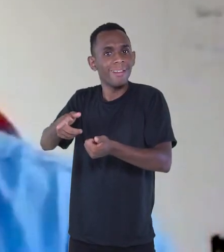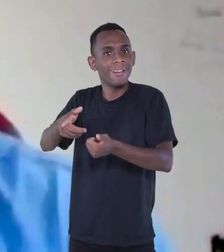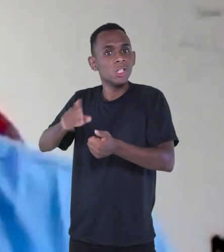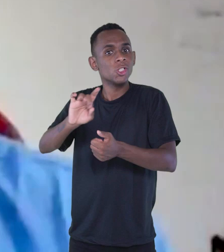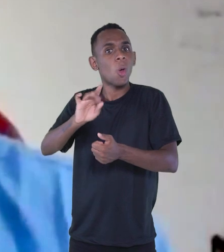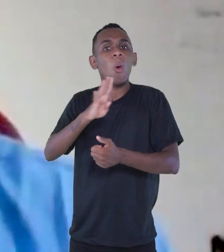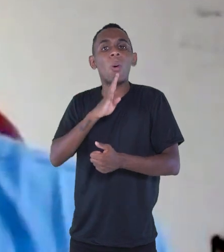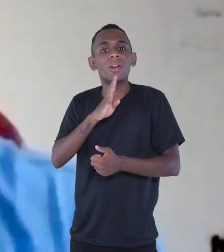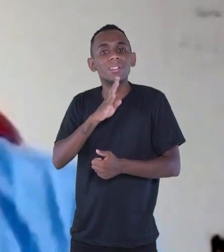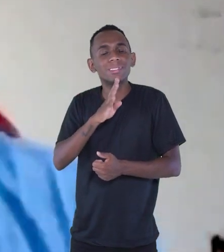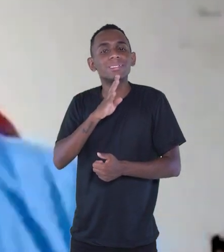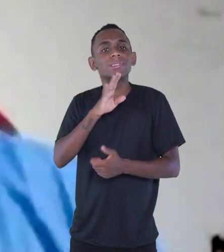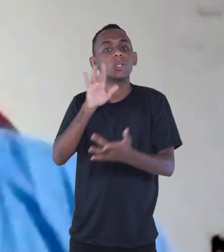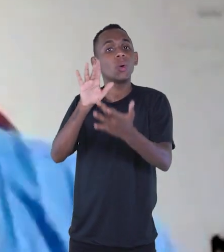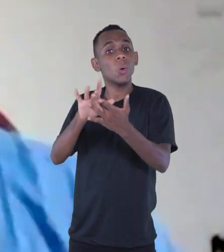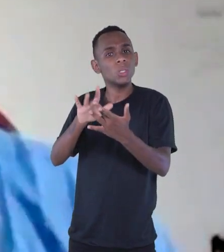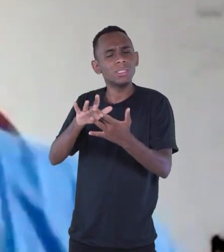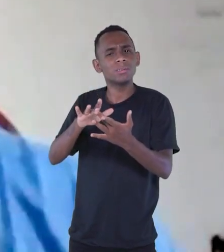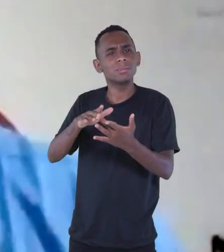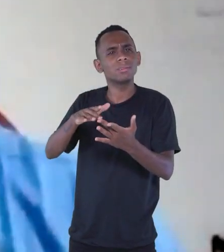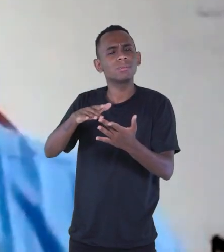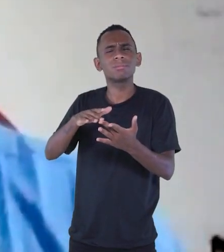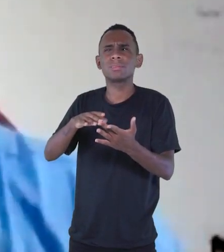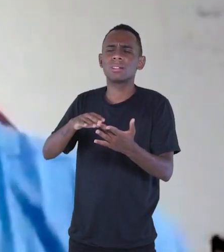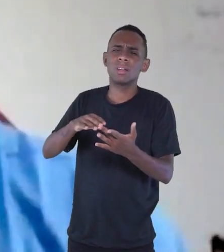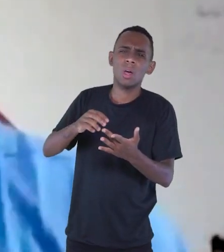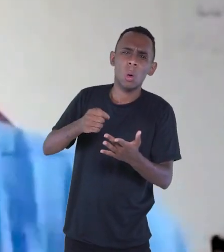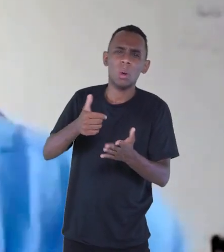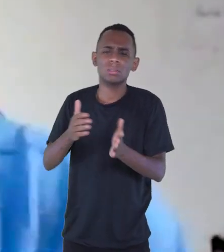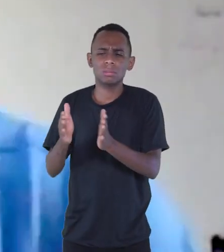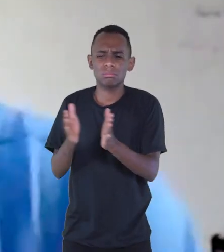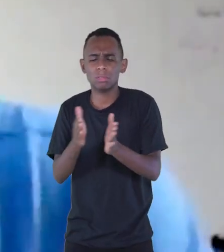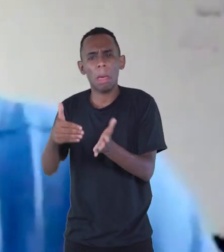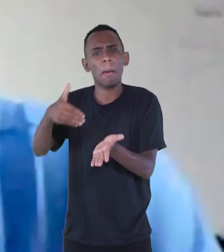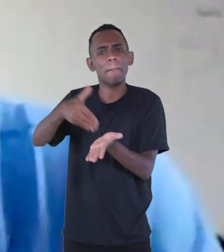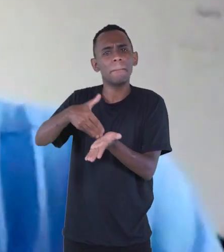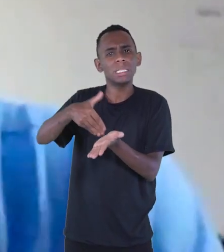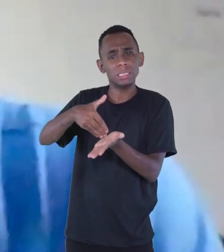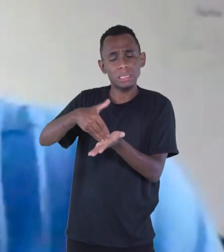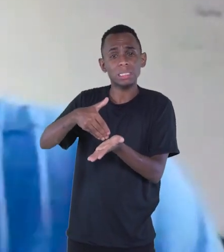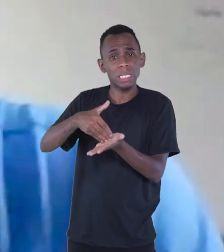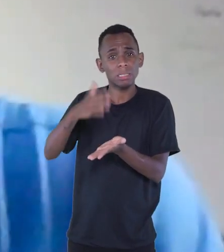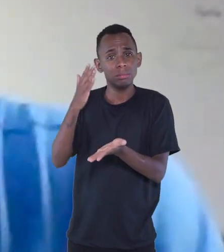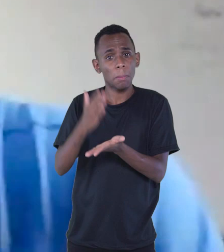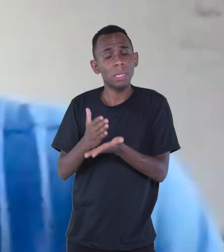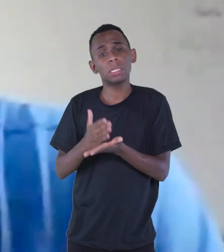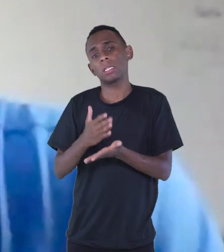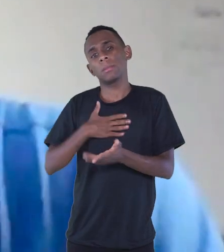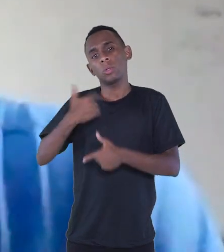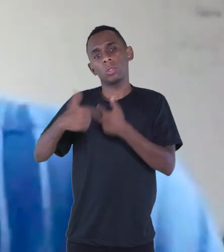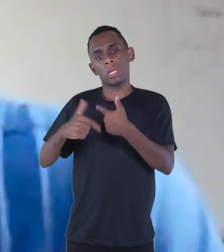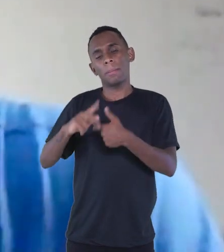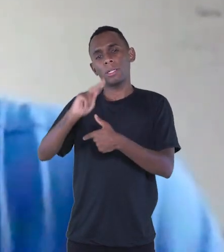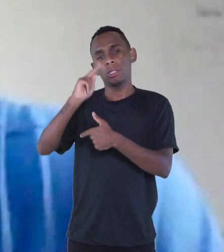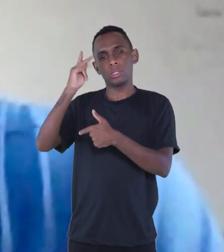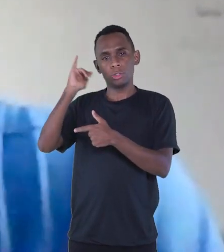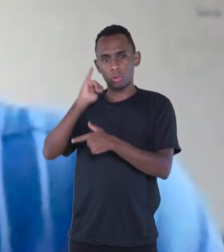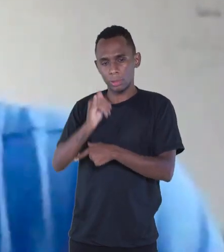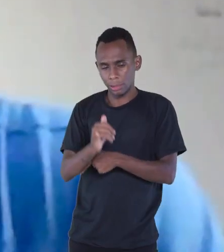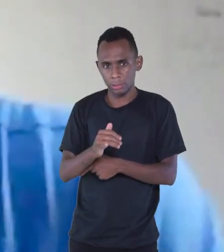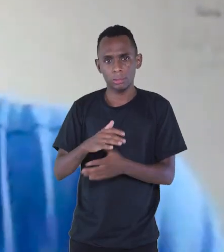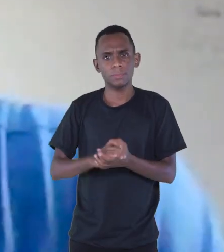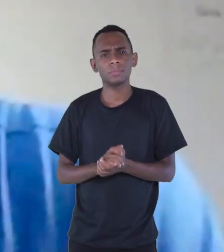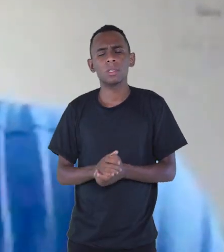conheci a Gisleine no final do meu trabalho, no final não, no meio do meu trabalho de contador de histórias. E parecia que a gente já era amigo de longa data. falei,